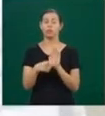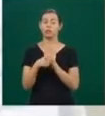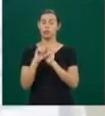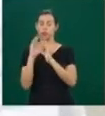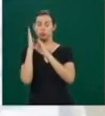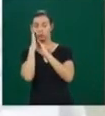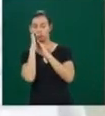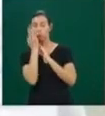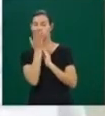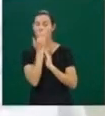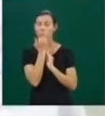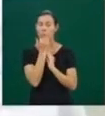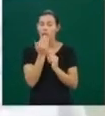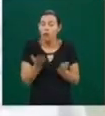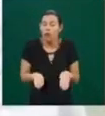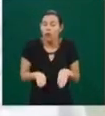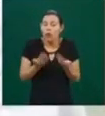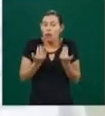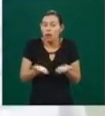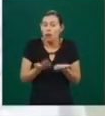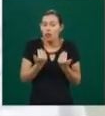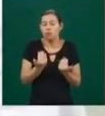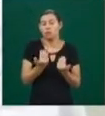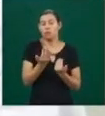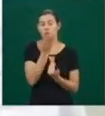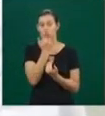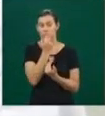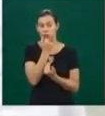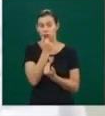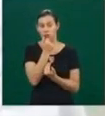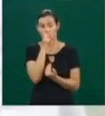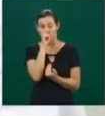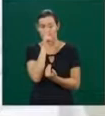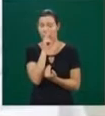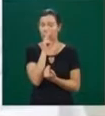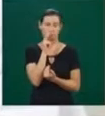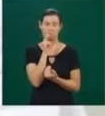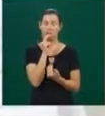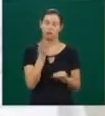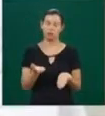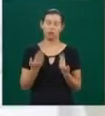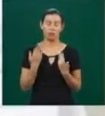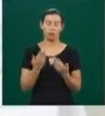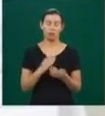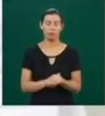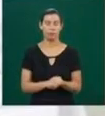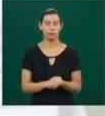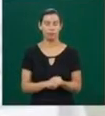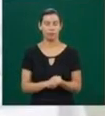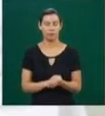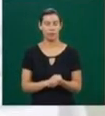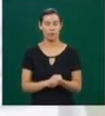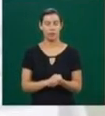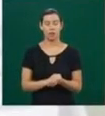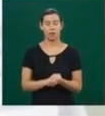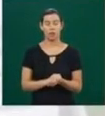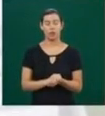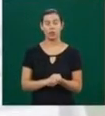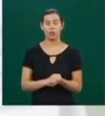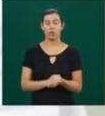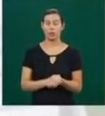leve também, não é para comer uma feijoada e ir para a cama. Uma dieta leve. É fundamental evitar a cafeína.